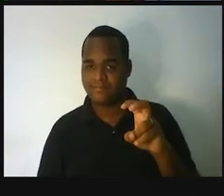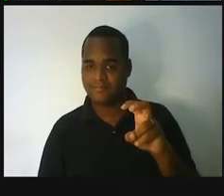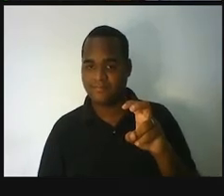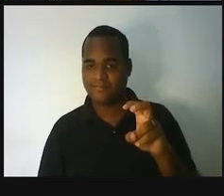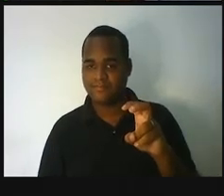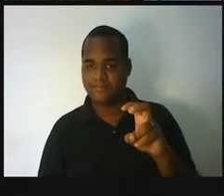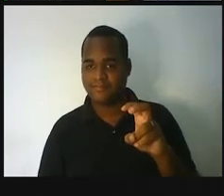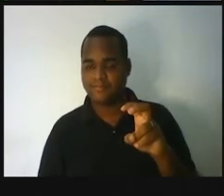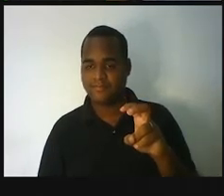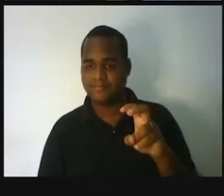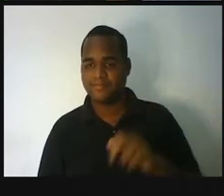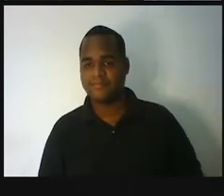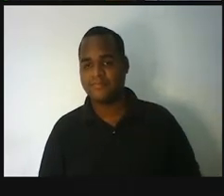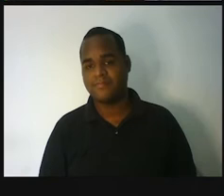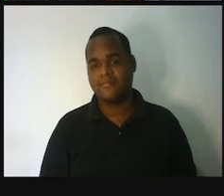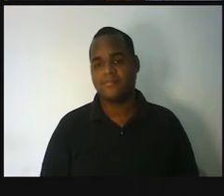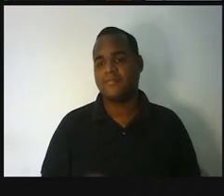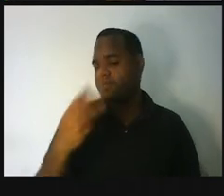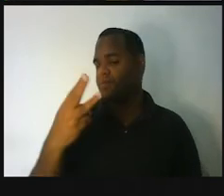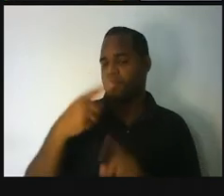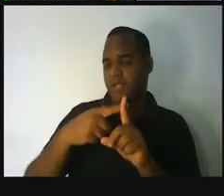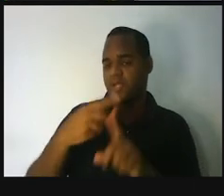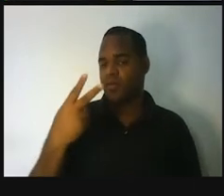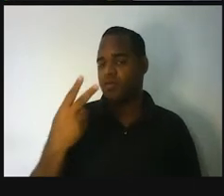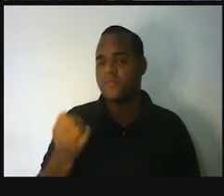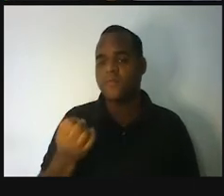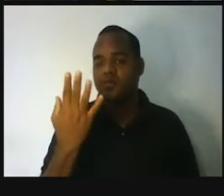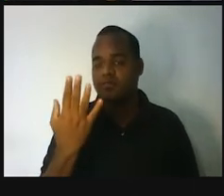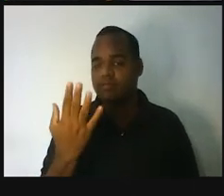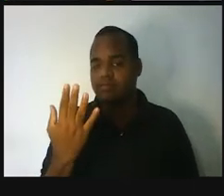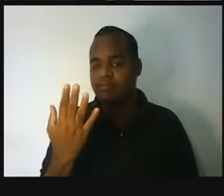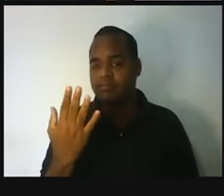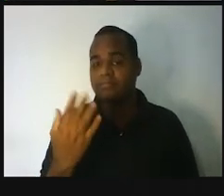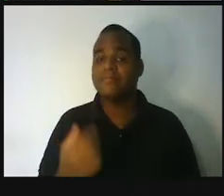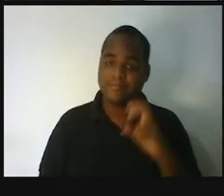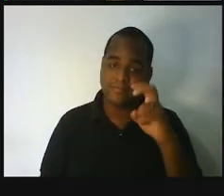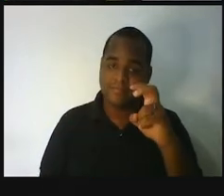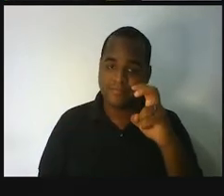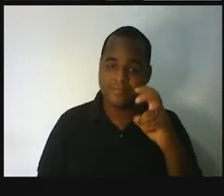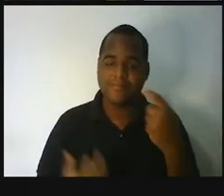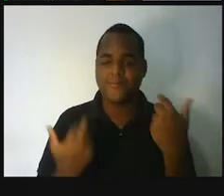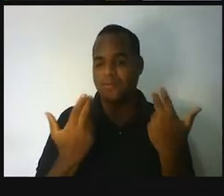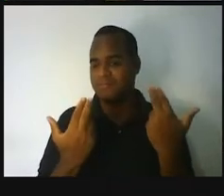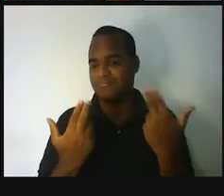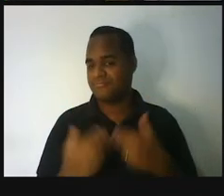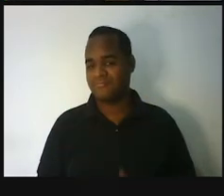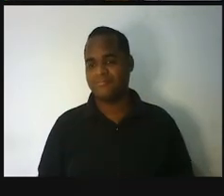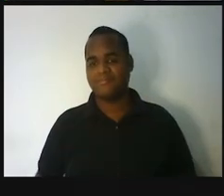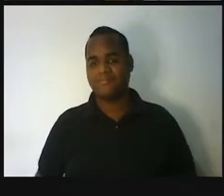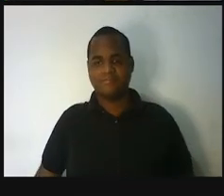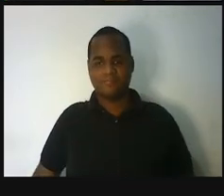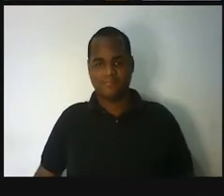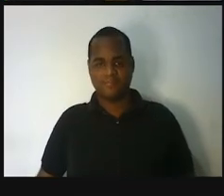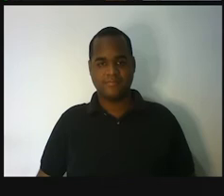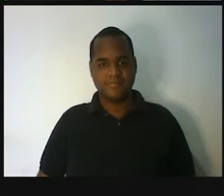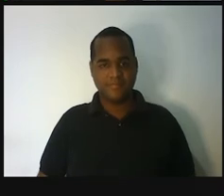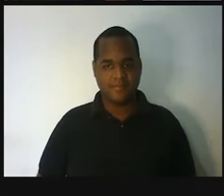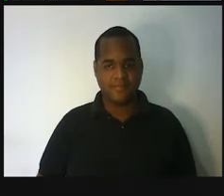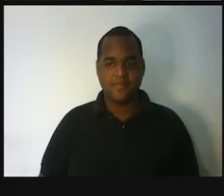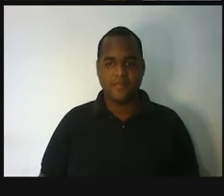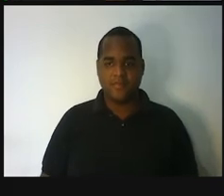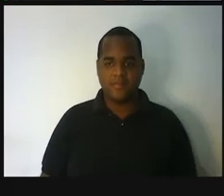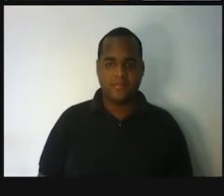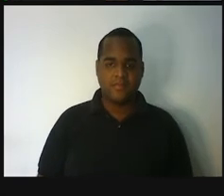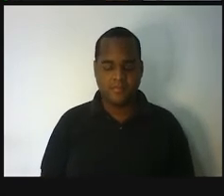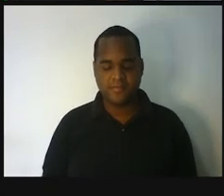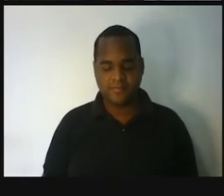inverter agora. 3 mais 2 dá o quê? 3 mais também. Bacana, né? Bom, mas tem